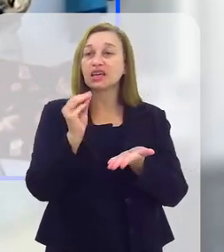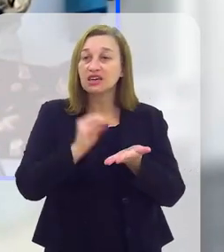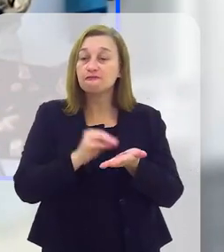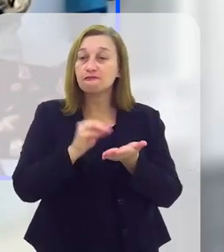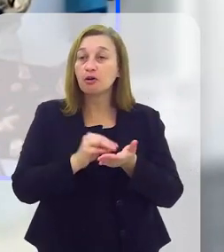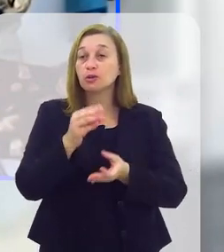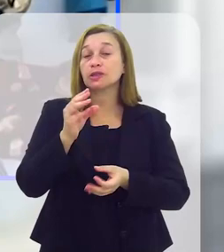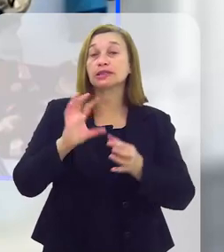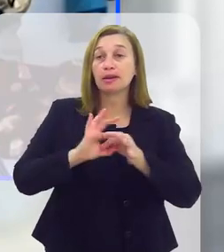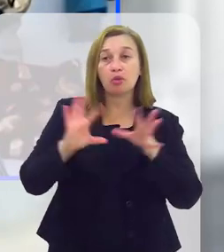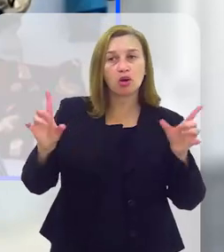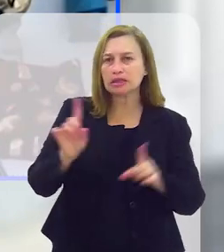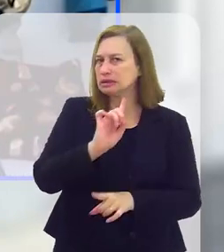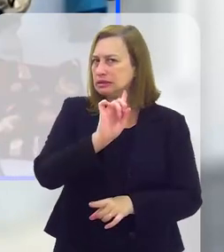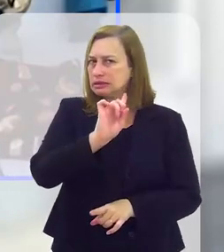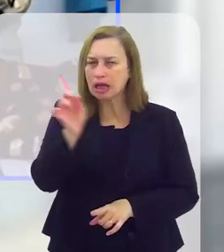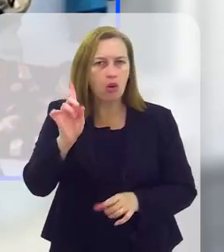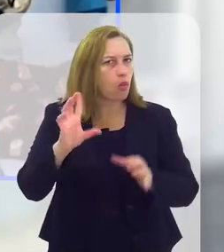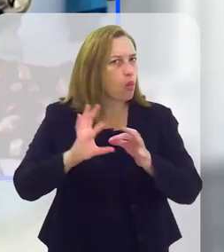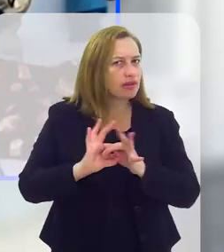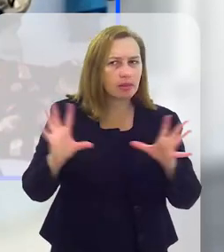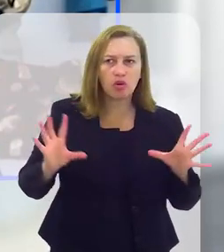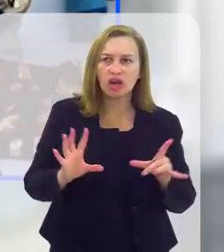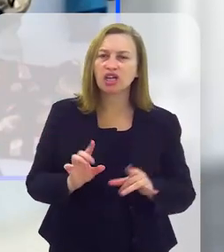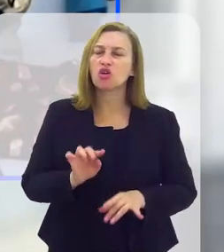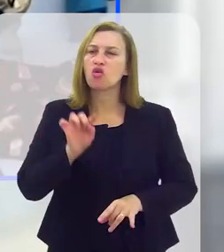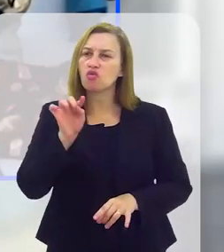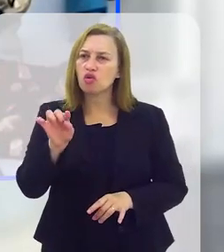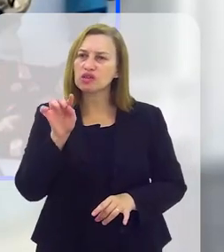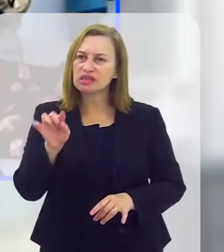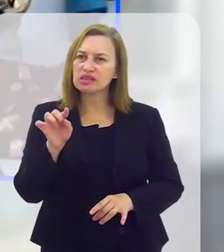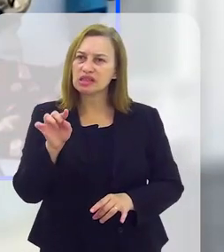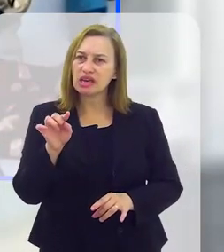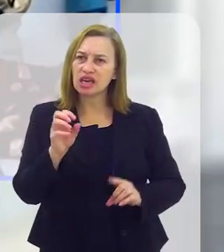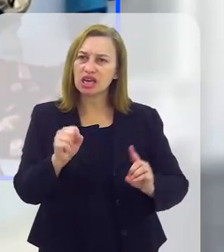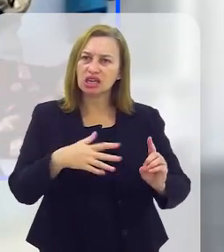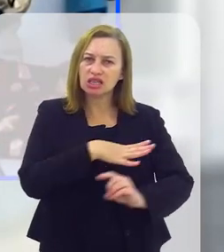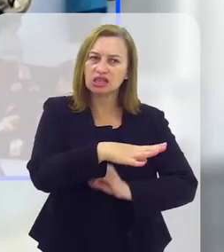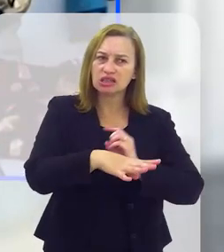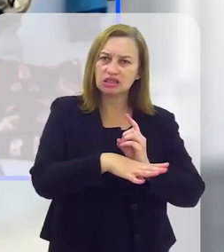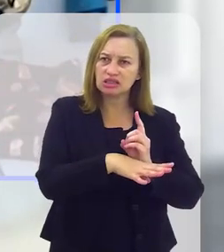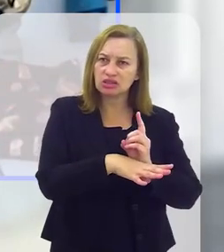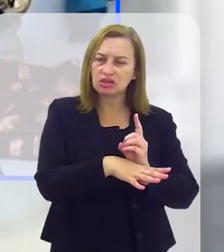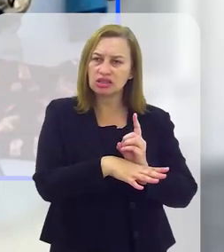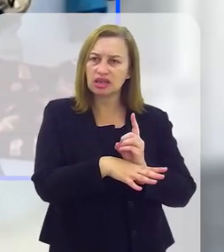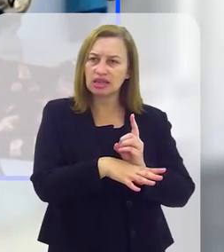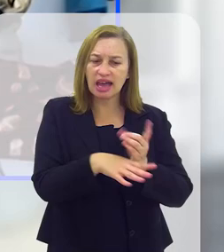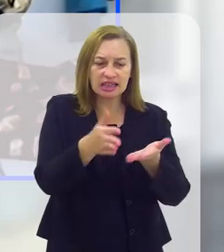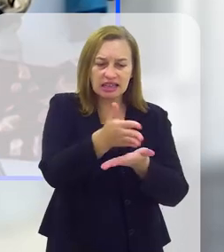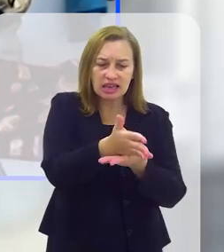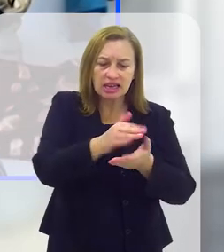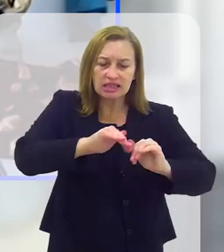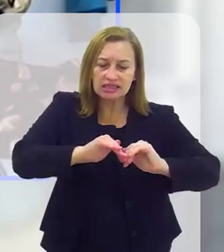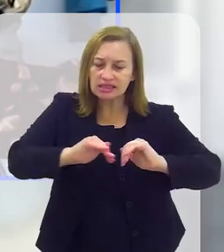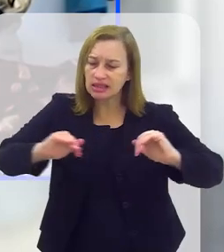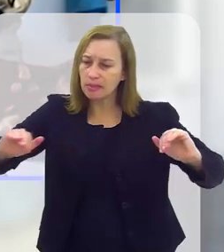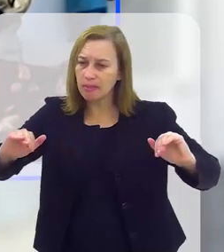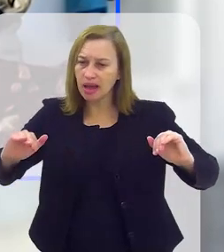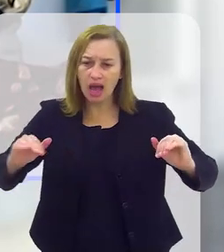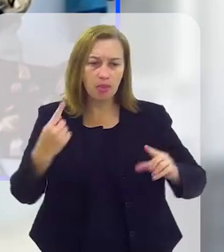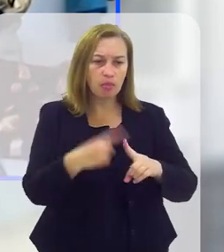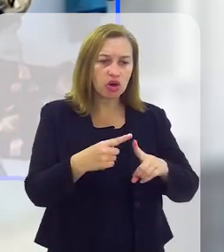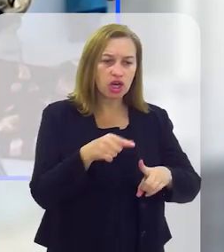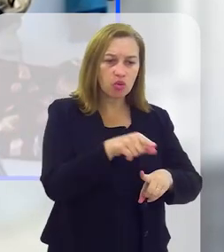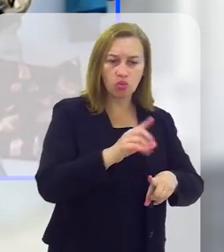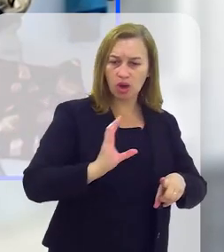a marca de falta da democracia, porque isso não é democrático, você tratar cidadãos